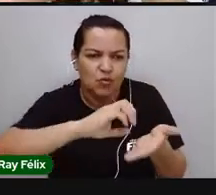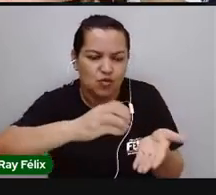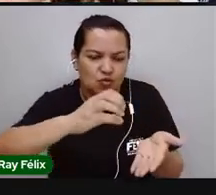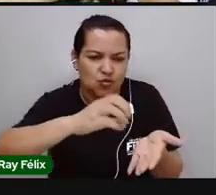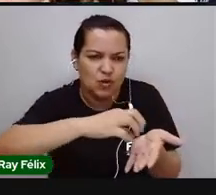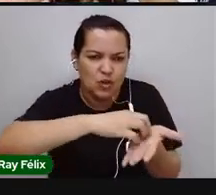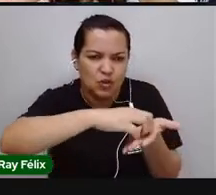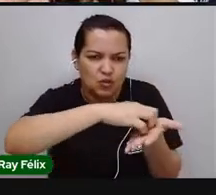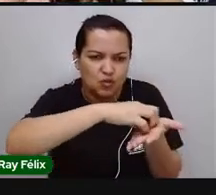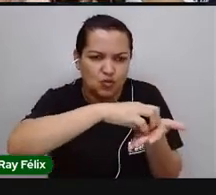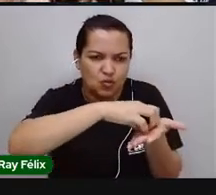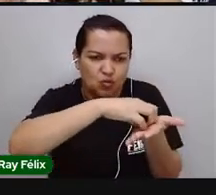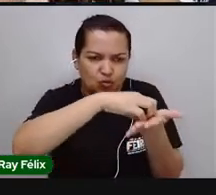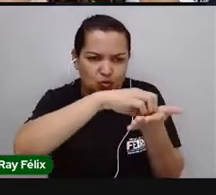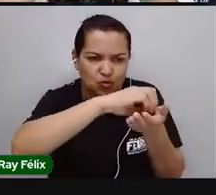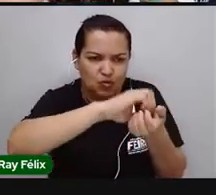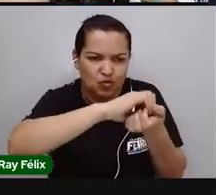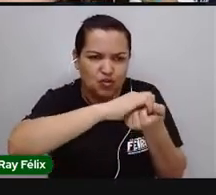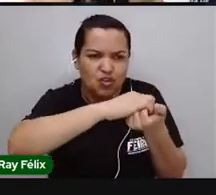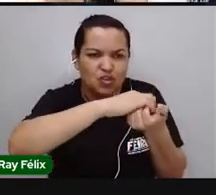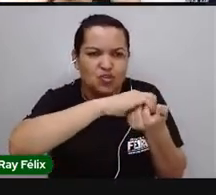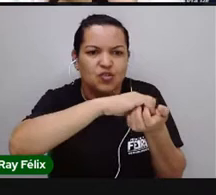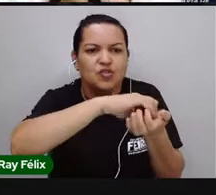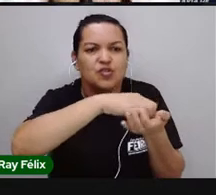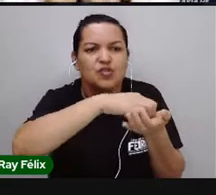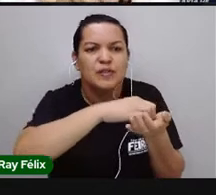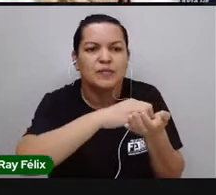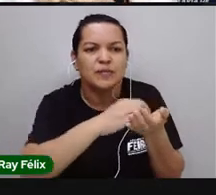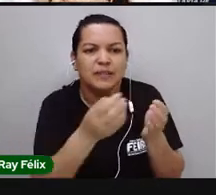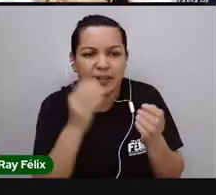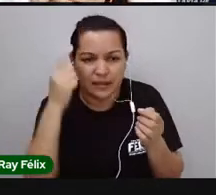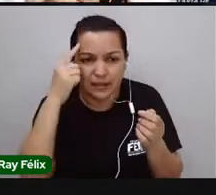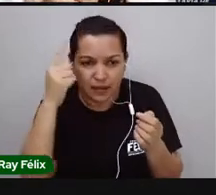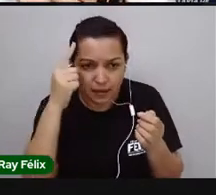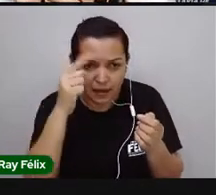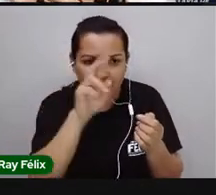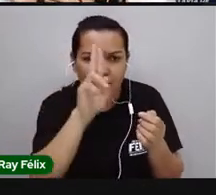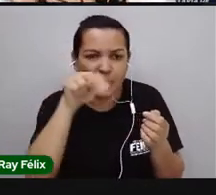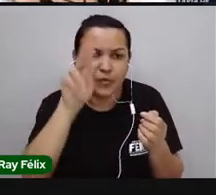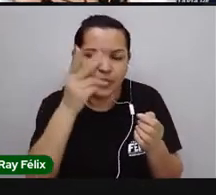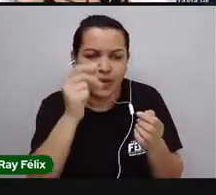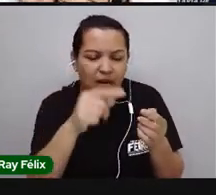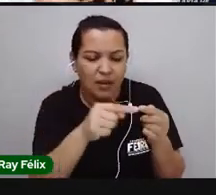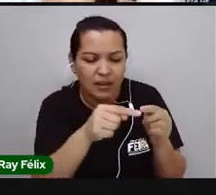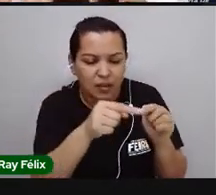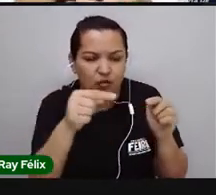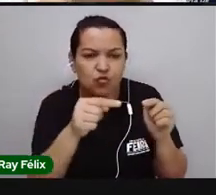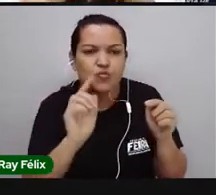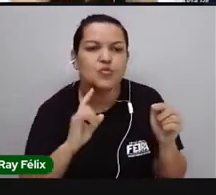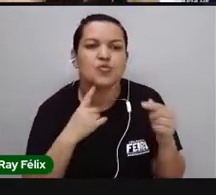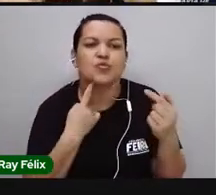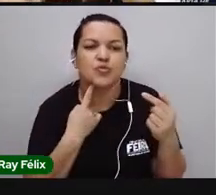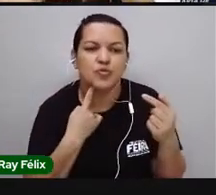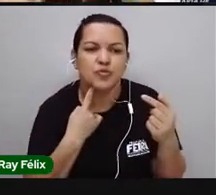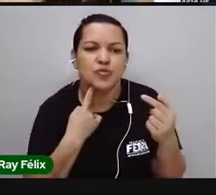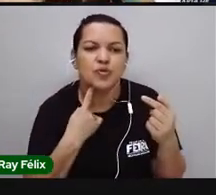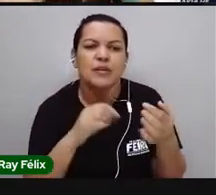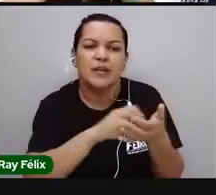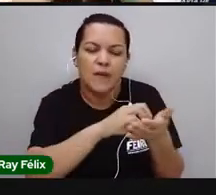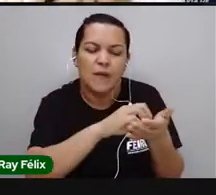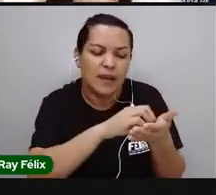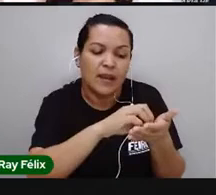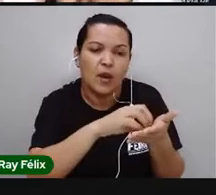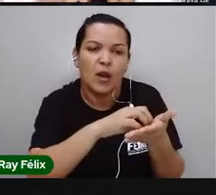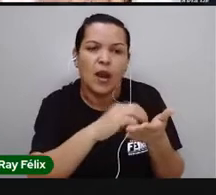e, ó, esfrega. Por quê? Porque, lembra da unha? Mulheres, as unhas grandes. Nesse movimento